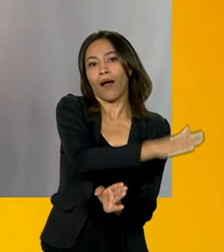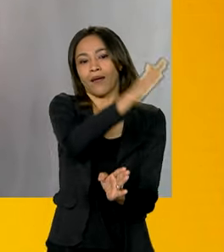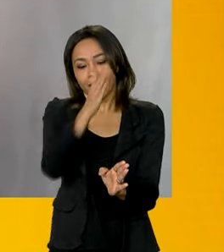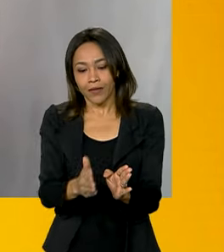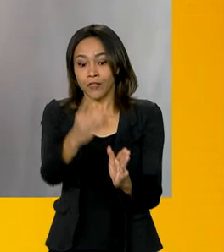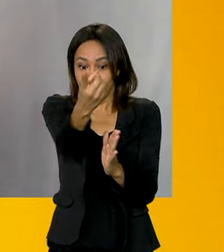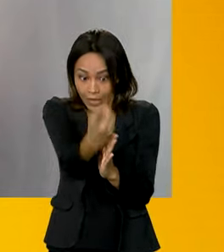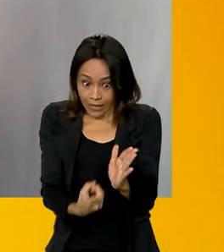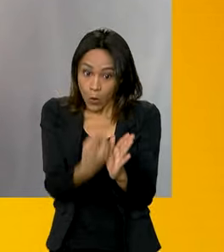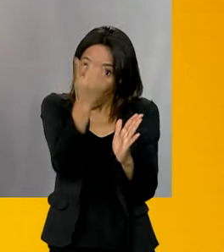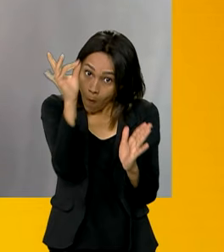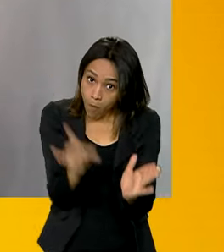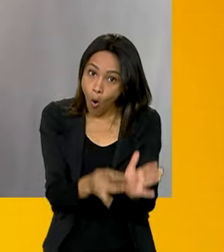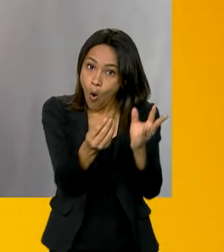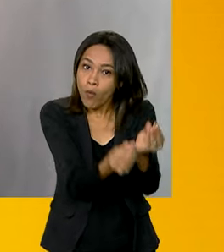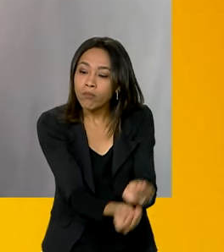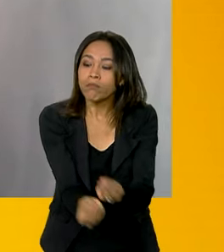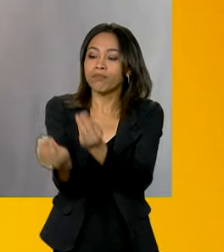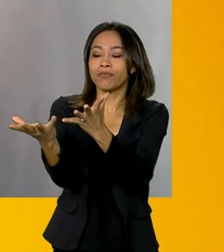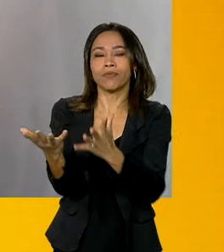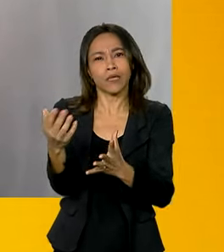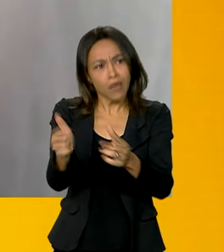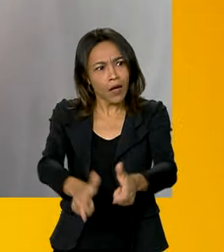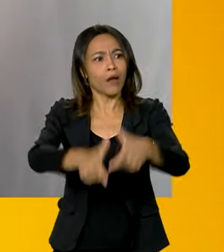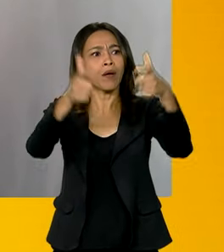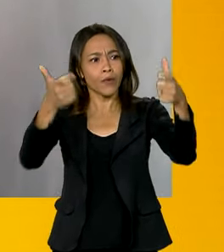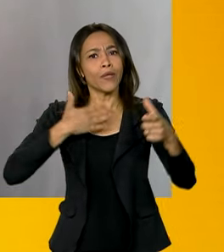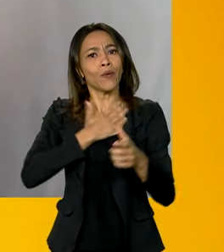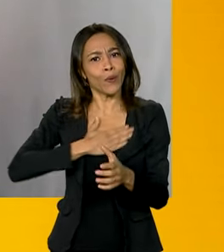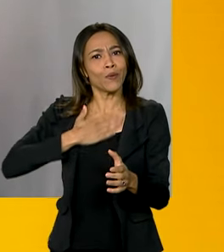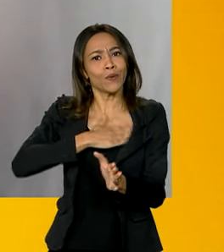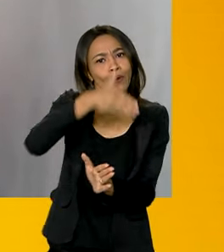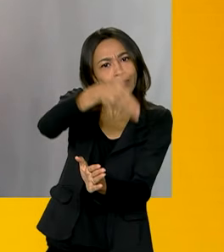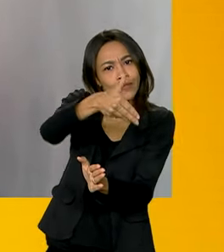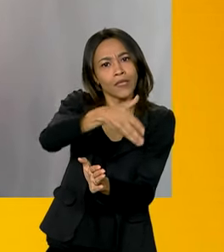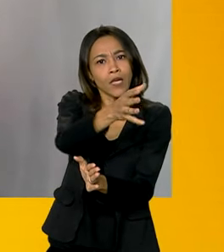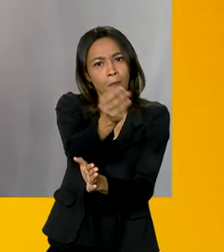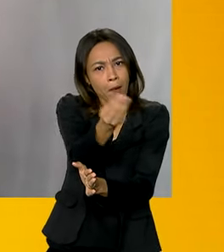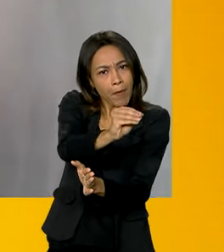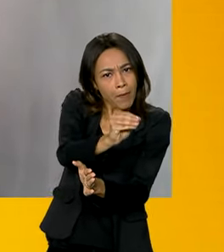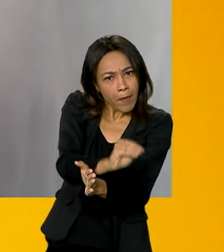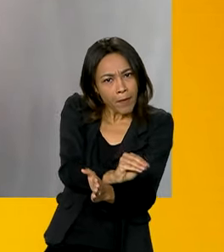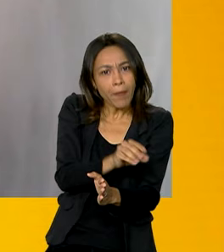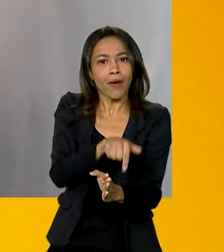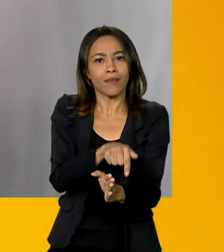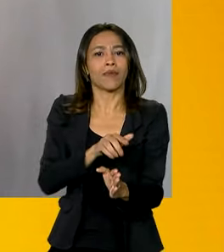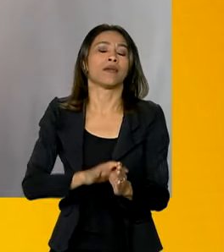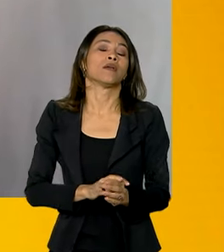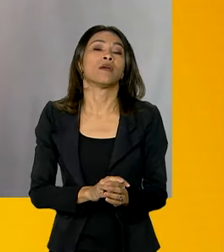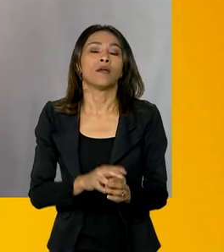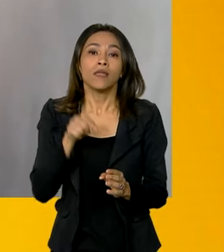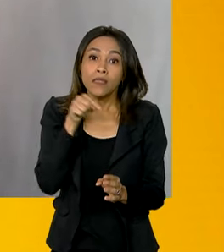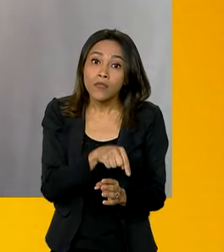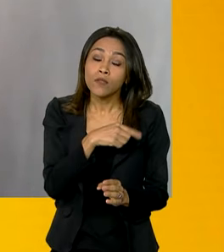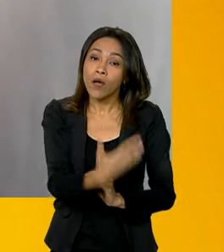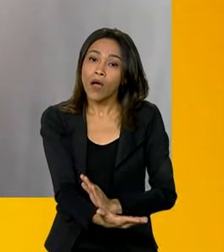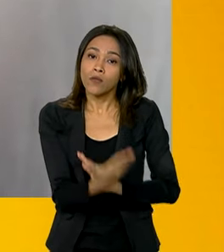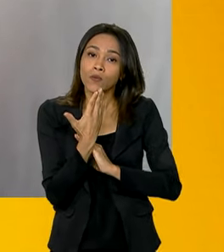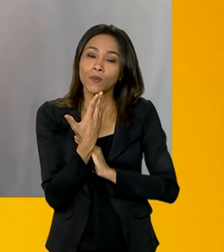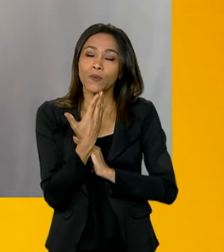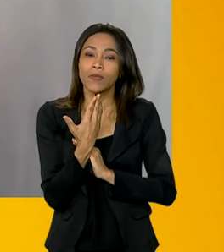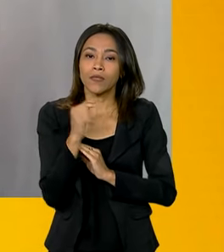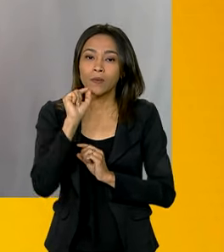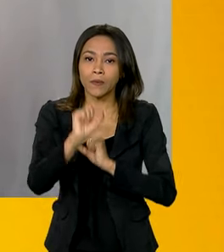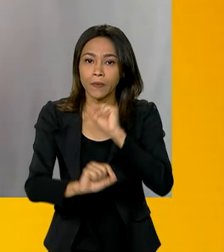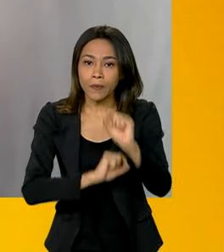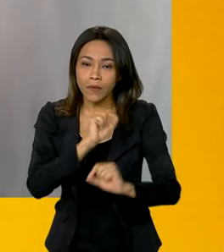gosto da população, caiu no hábito de fazer a declaração. Muito bom. Isso faz com que a gente tenha algumas melhorias no